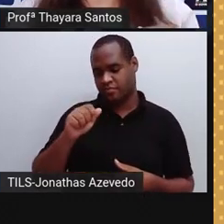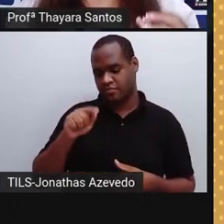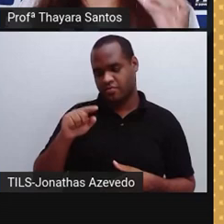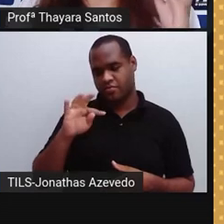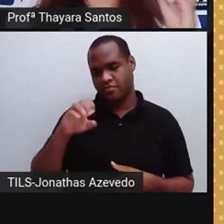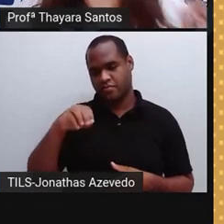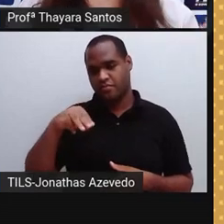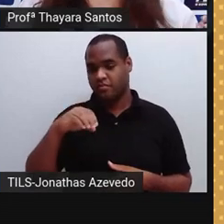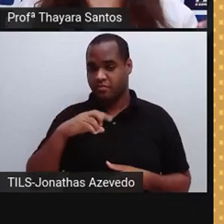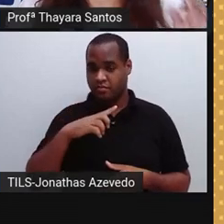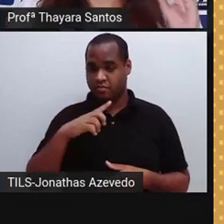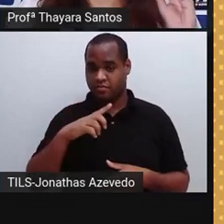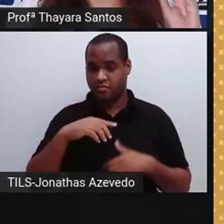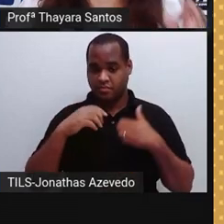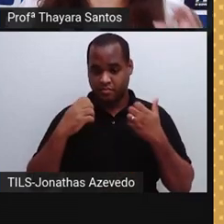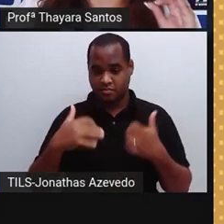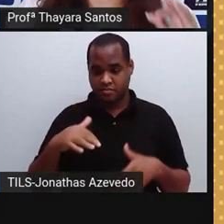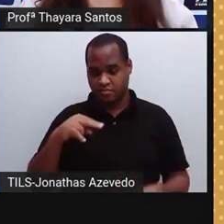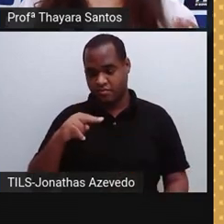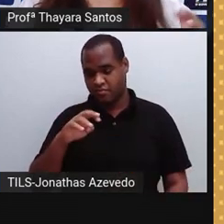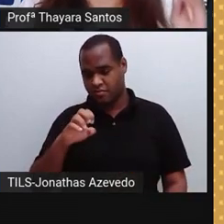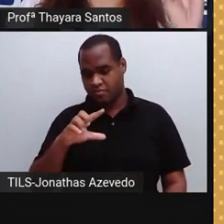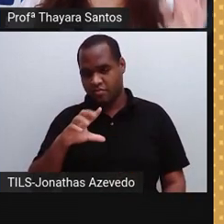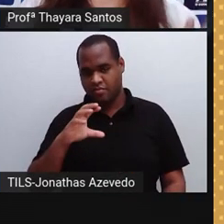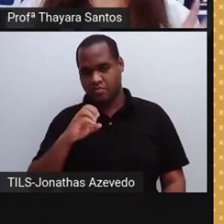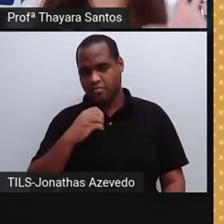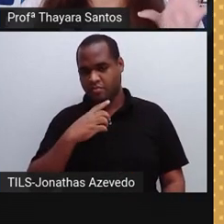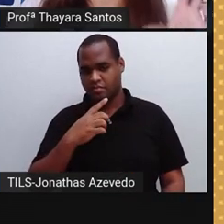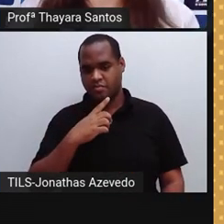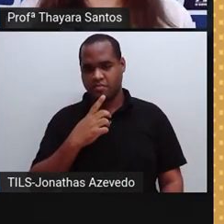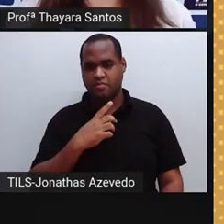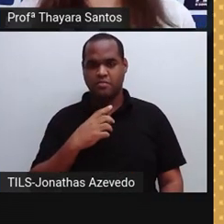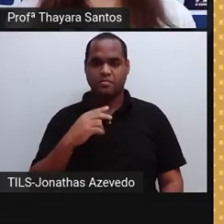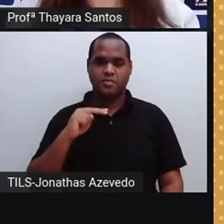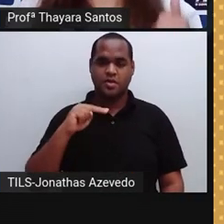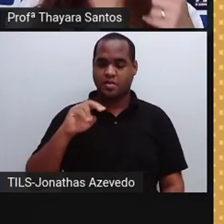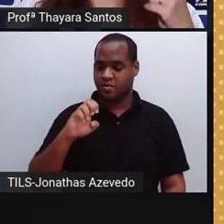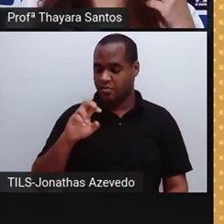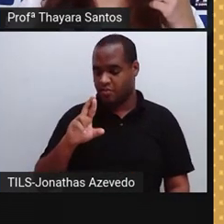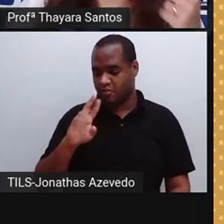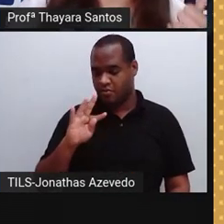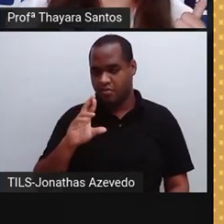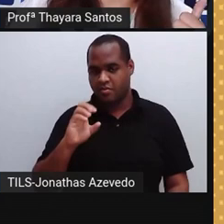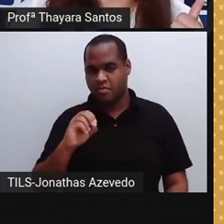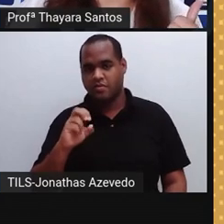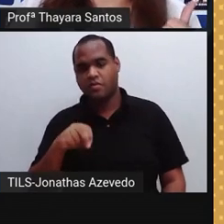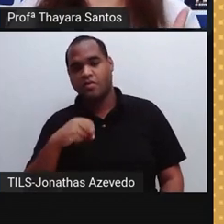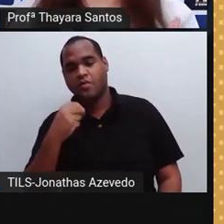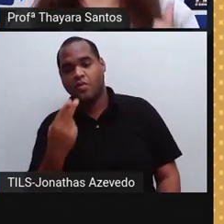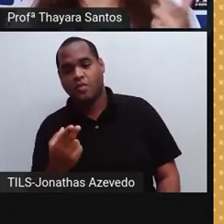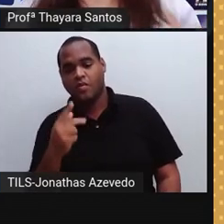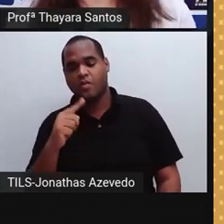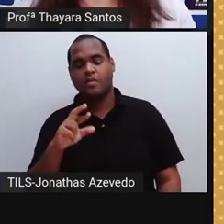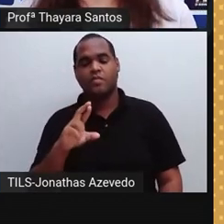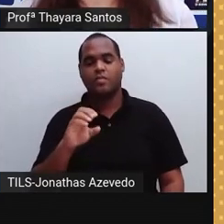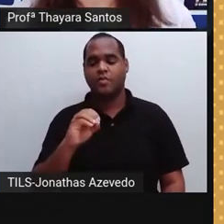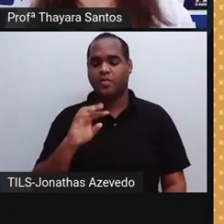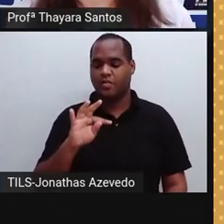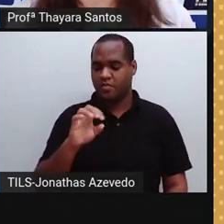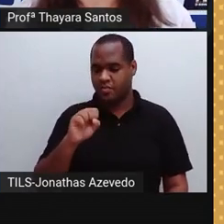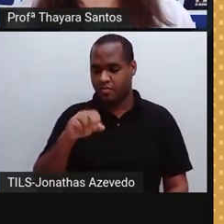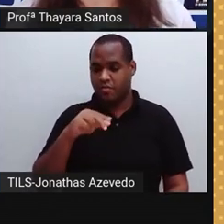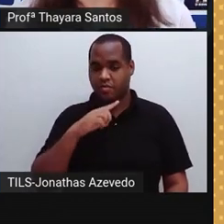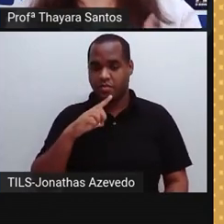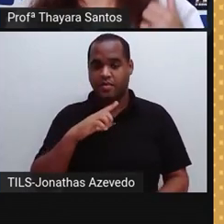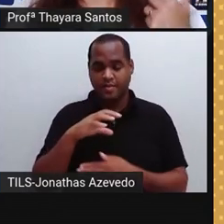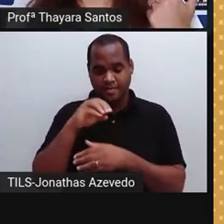formado por um núcleo. Lá no núcleo do átomo tem os nêutrons e os prótons, sendo que nêutron tem carga elétrica neutra, como o nome